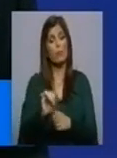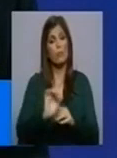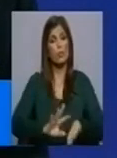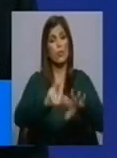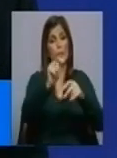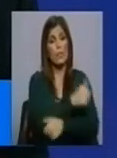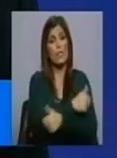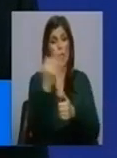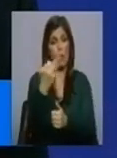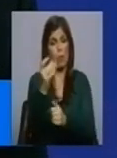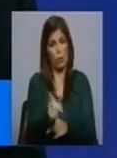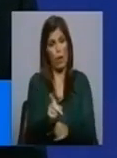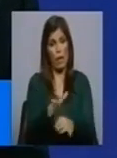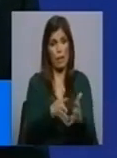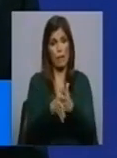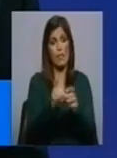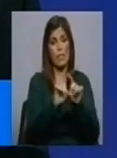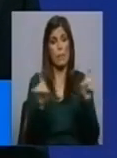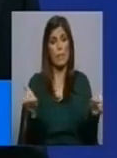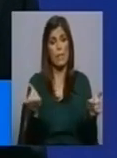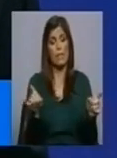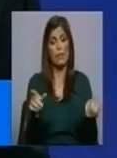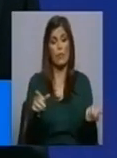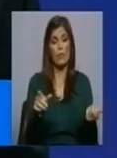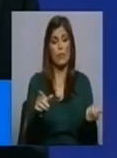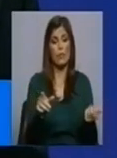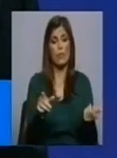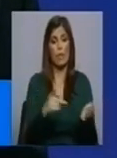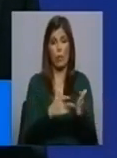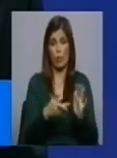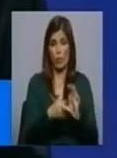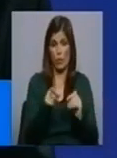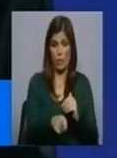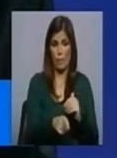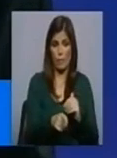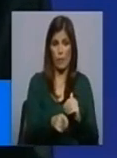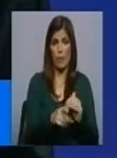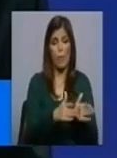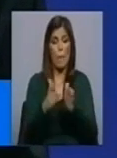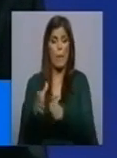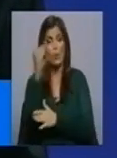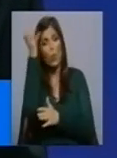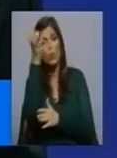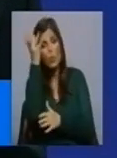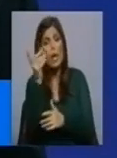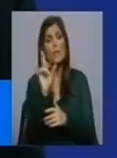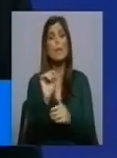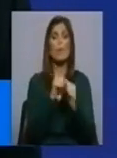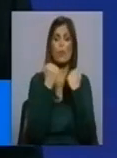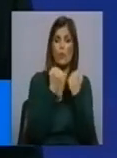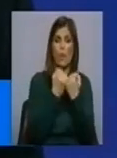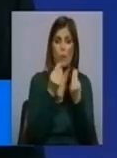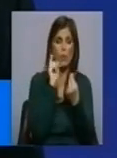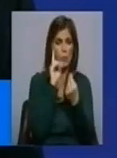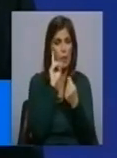cidade do Porto, tem sido muito através das empresas de foro tecnológico. E depois, com uma componente cultural e uma componente social, também elas muito